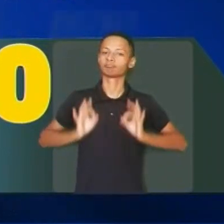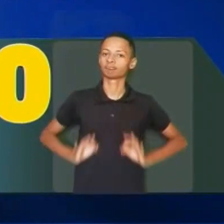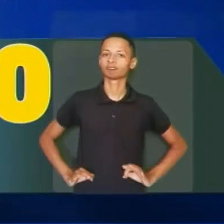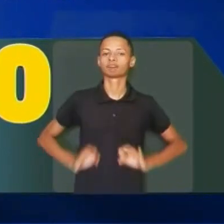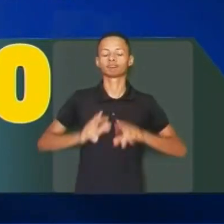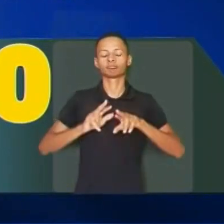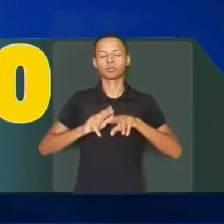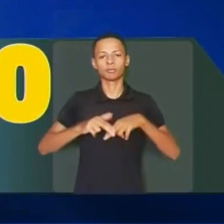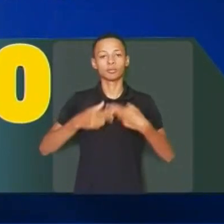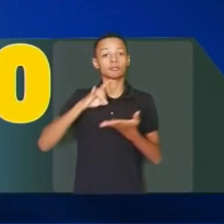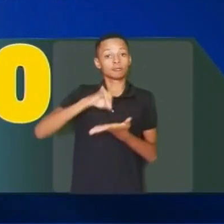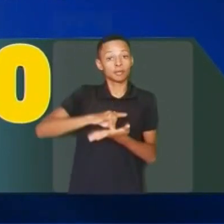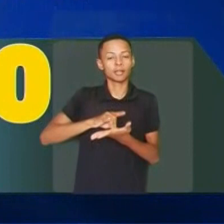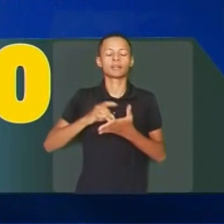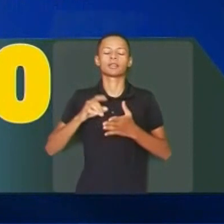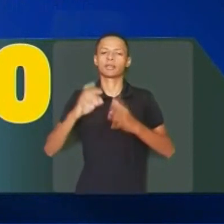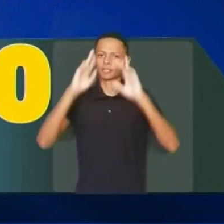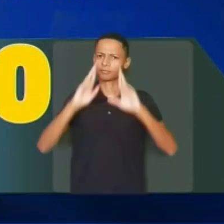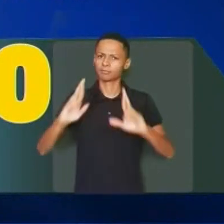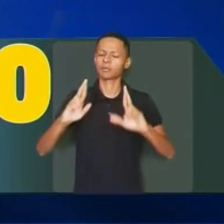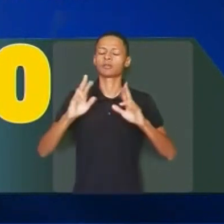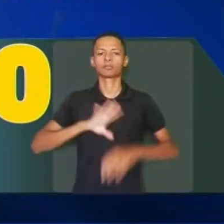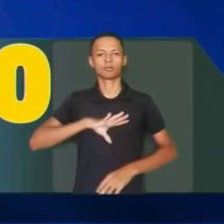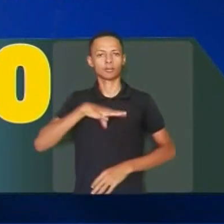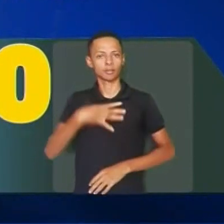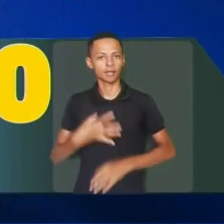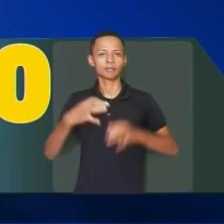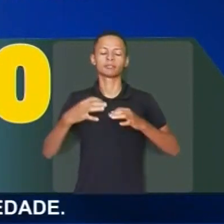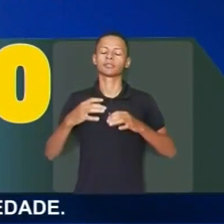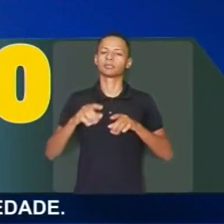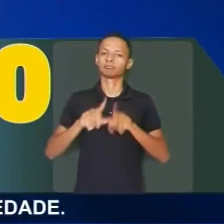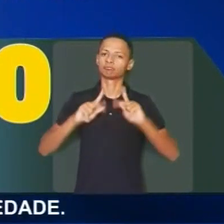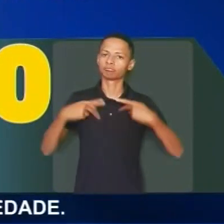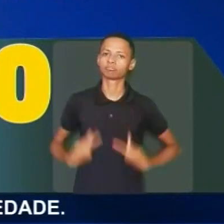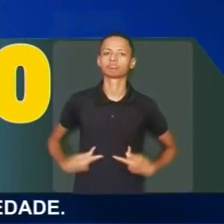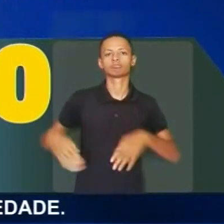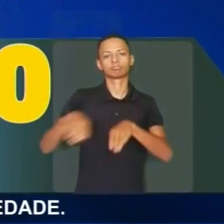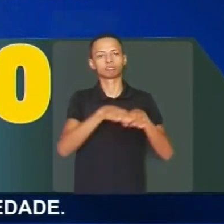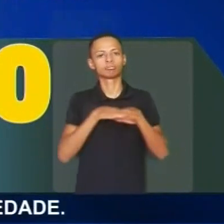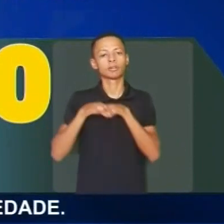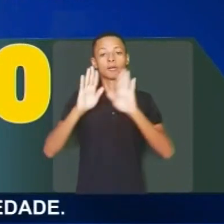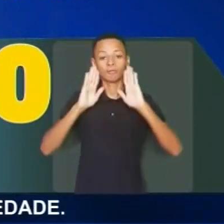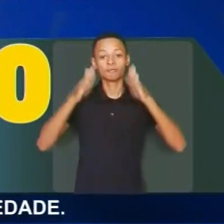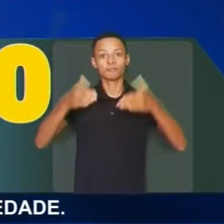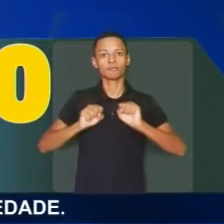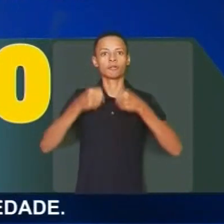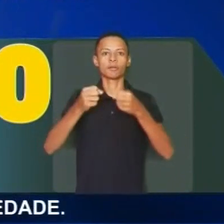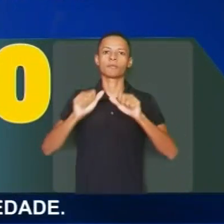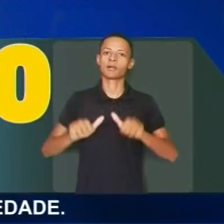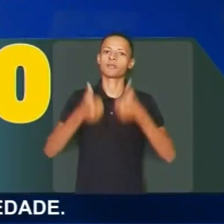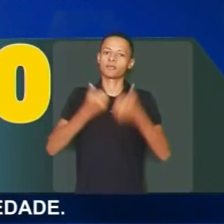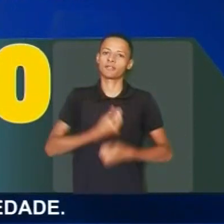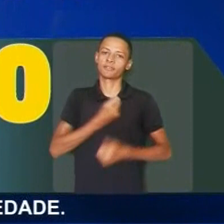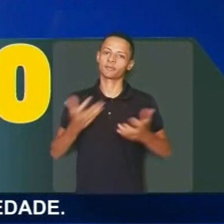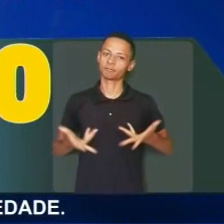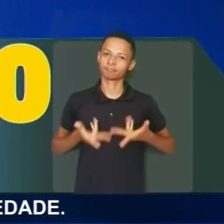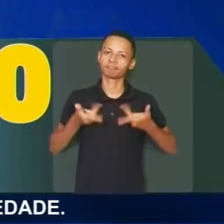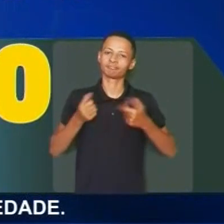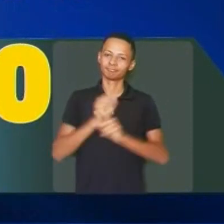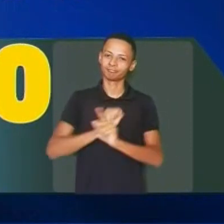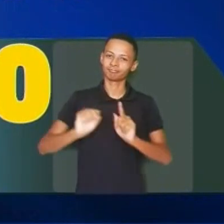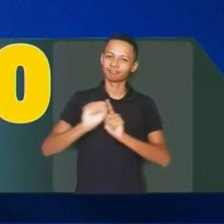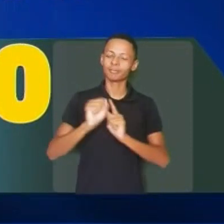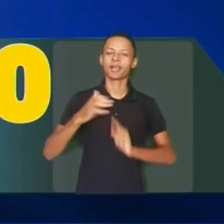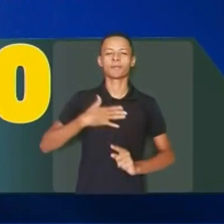com respeito, coragem, dignidade, determinação e humanizado para melhorar a qualidade de vida da sociedade.